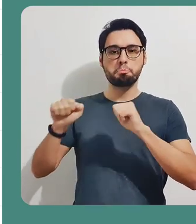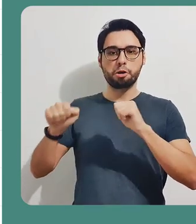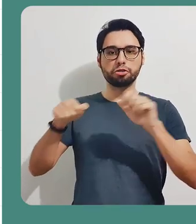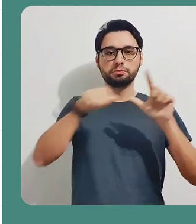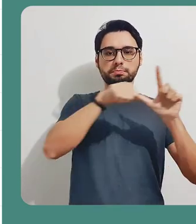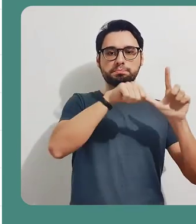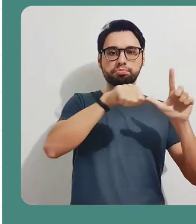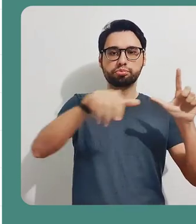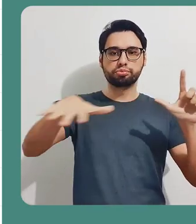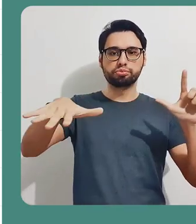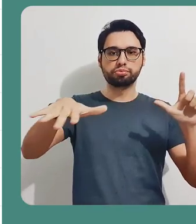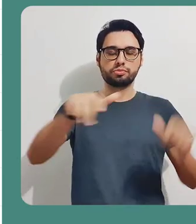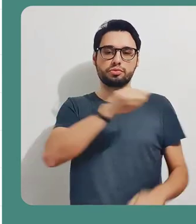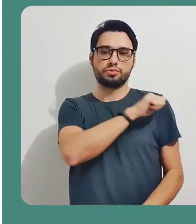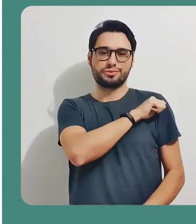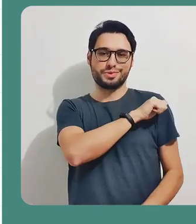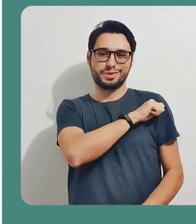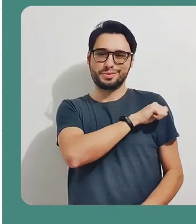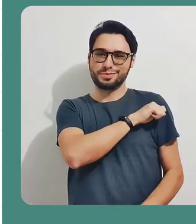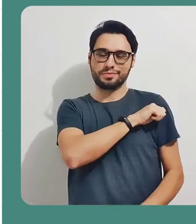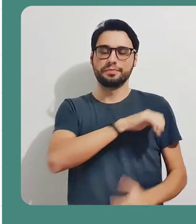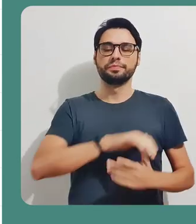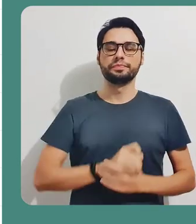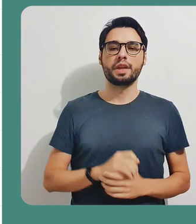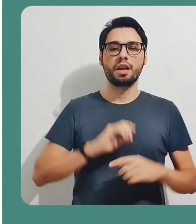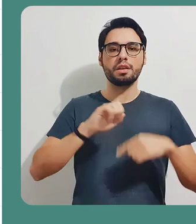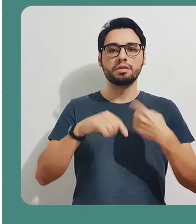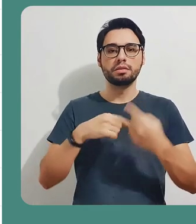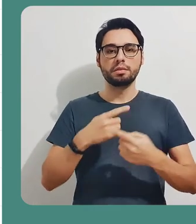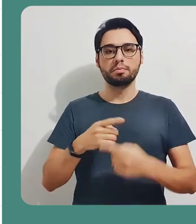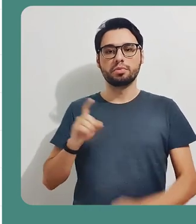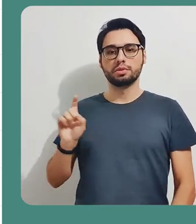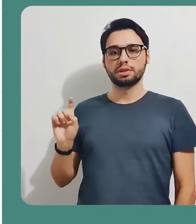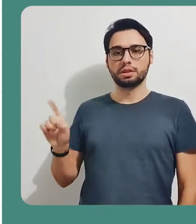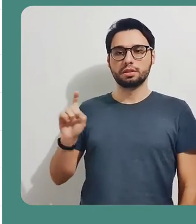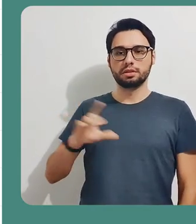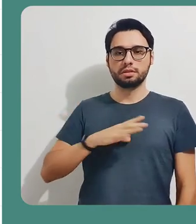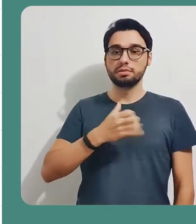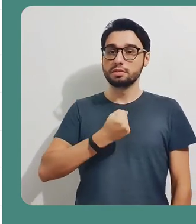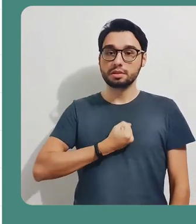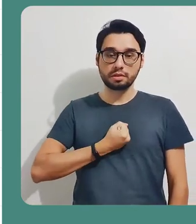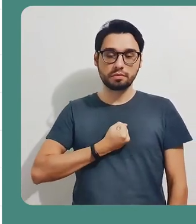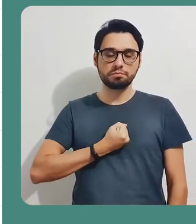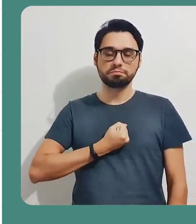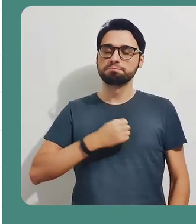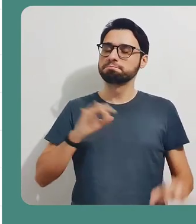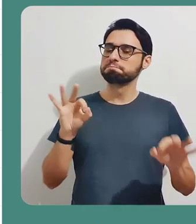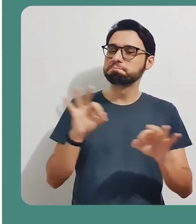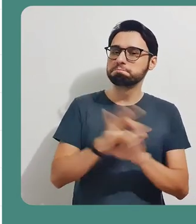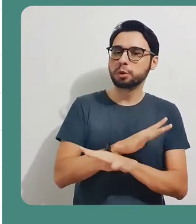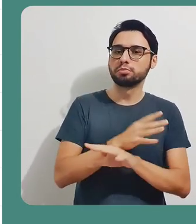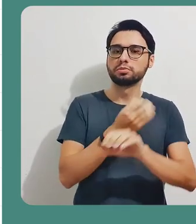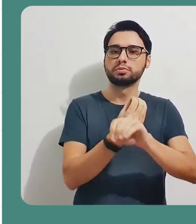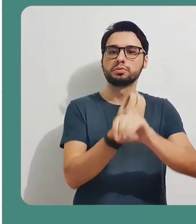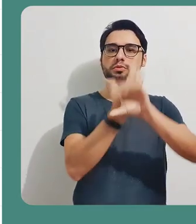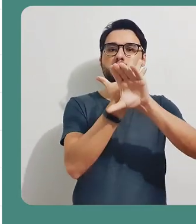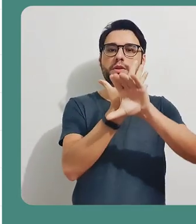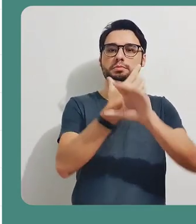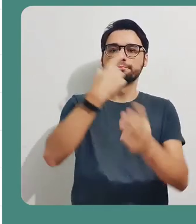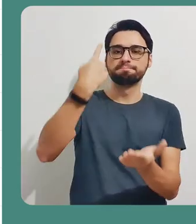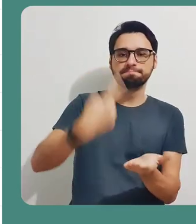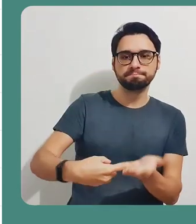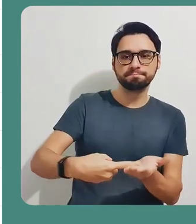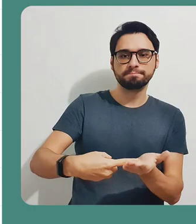automaticamente um link, e este link é o que você pode compartilhar com os seus estudantes. Depois é só clicar aqui em Save,